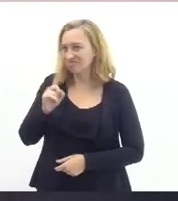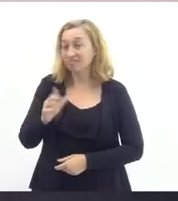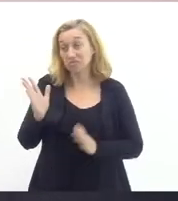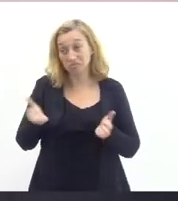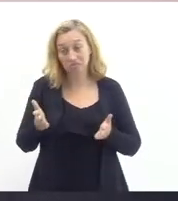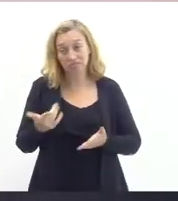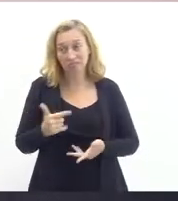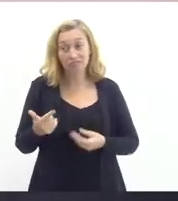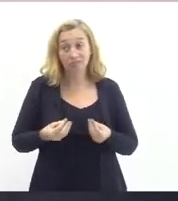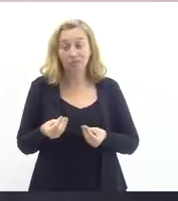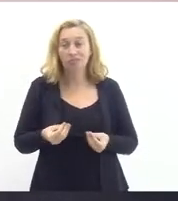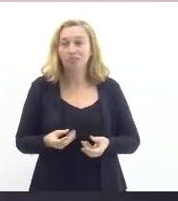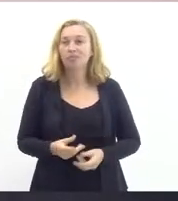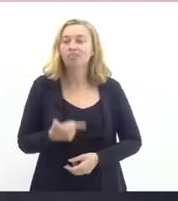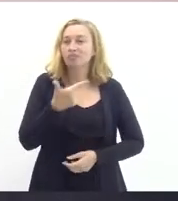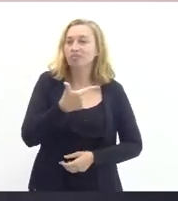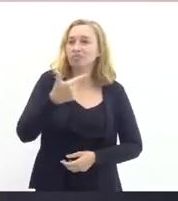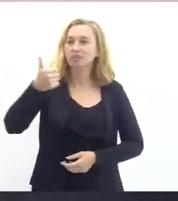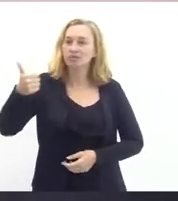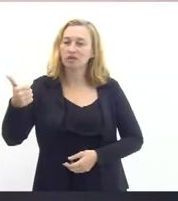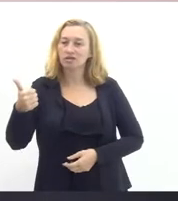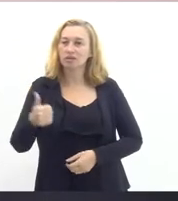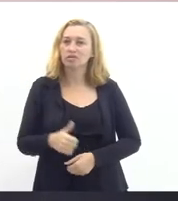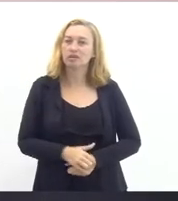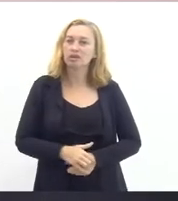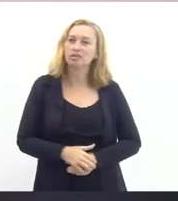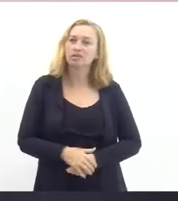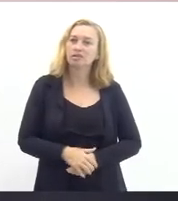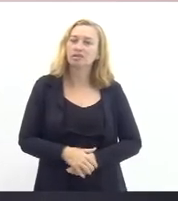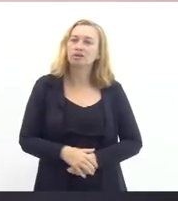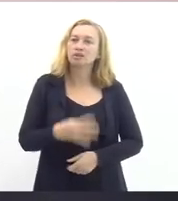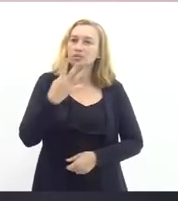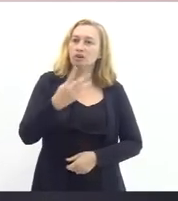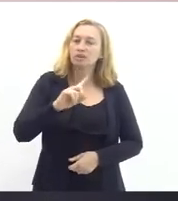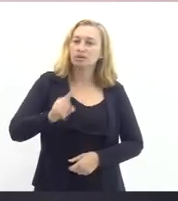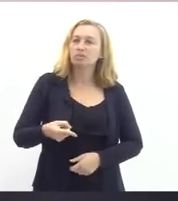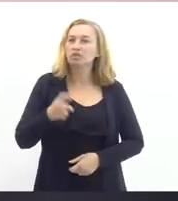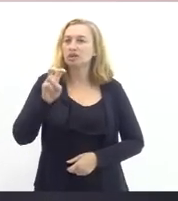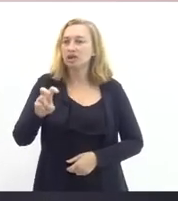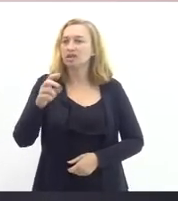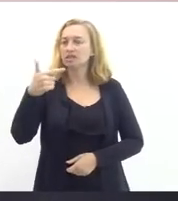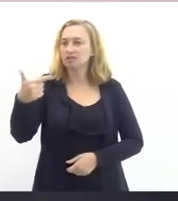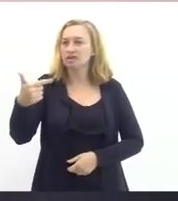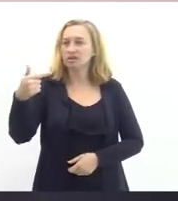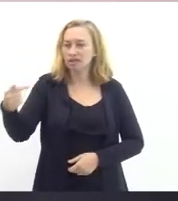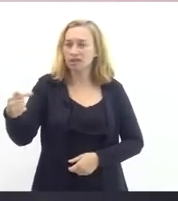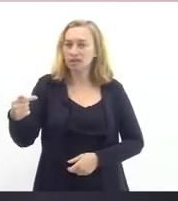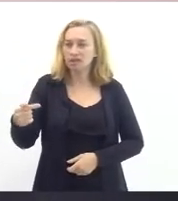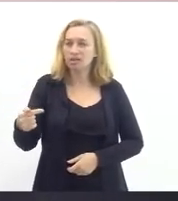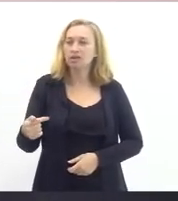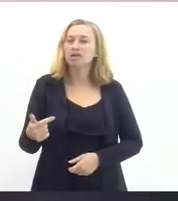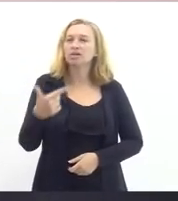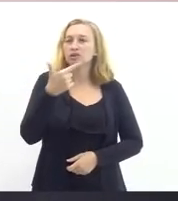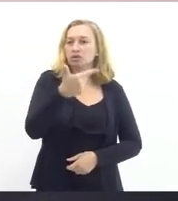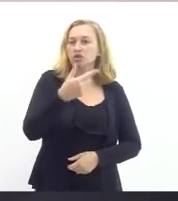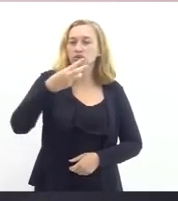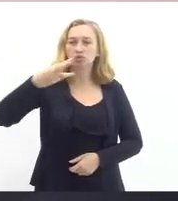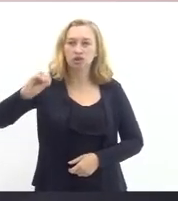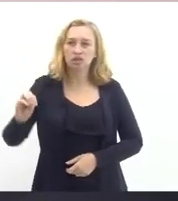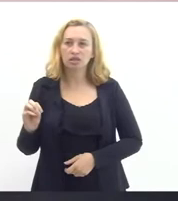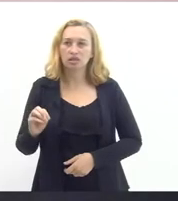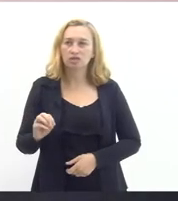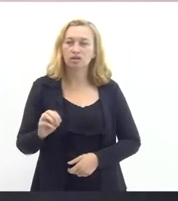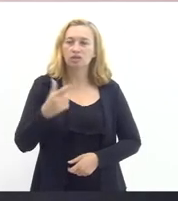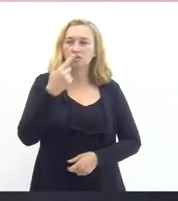em 2021 né 4.527 em 2030 2